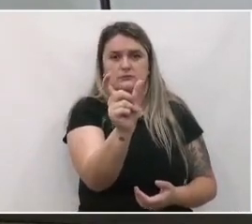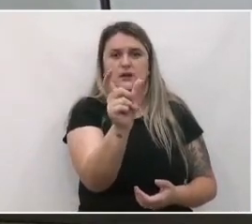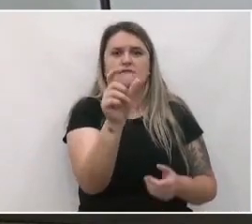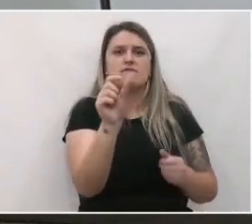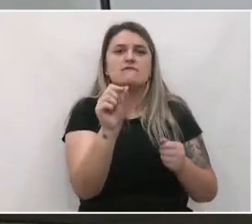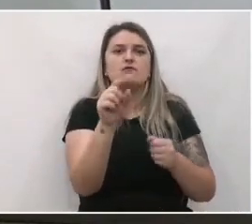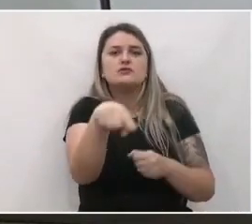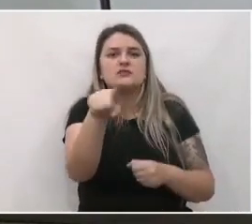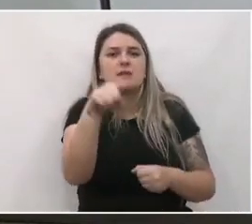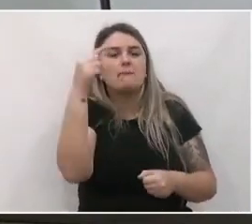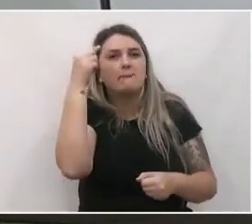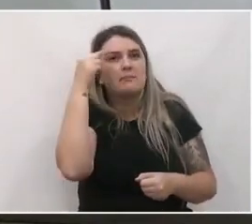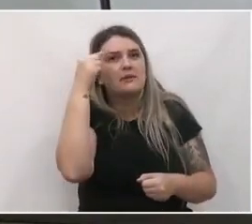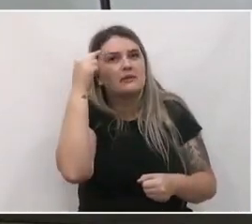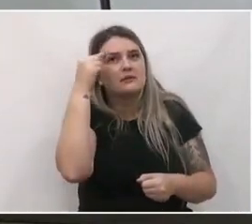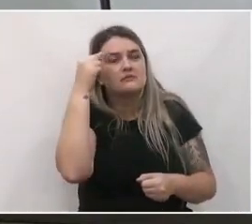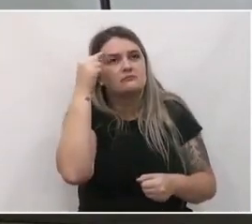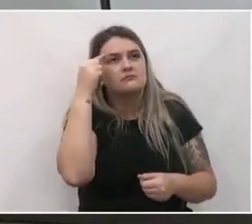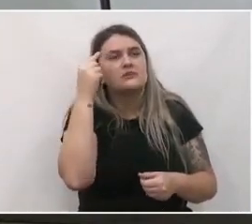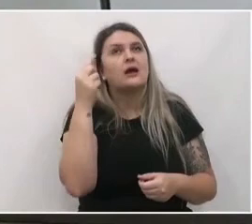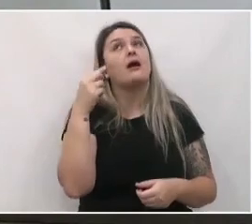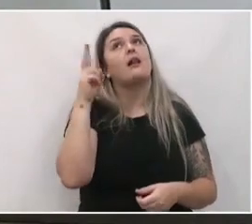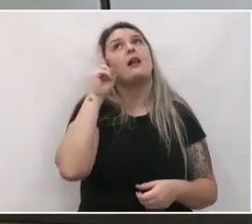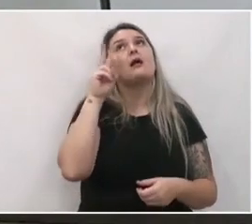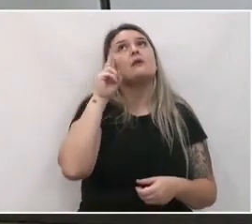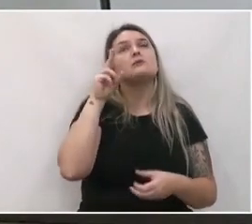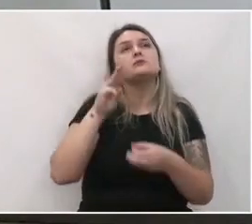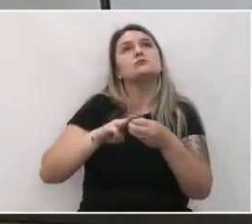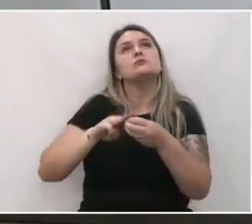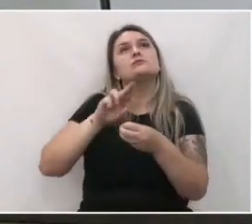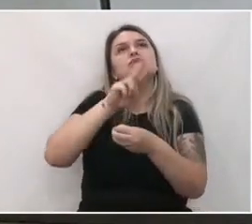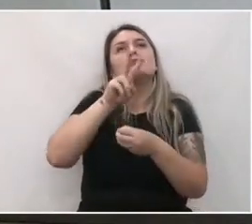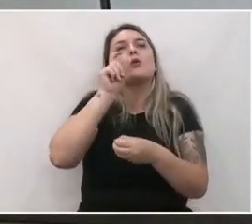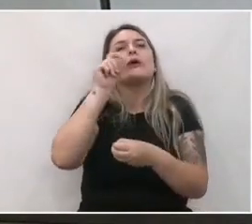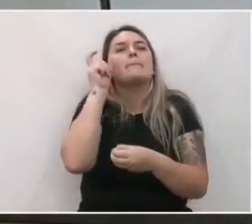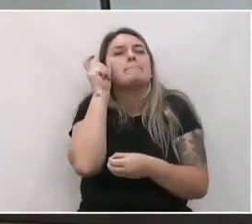vocês pensar quando se lembram de União da Vitória.